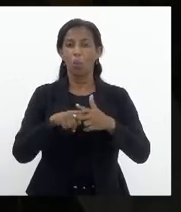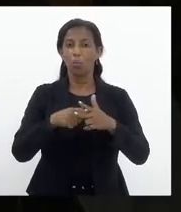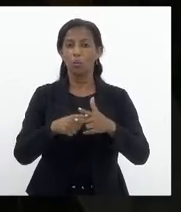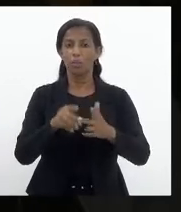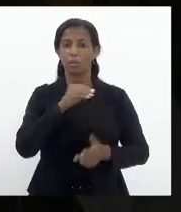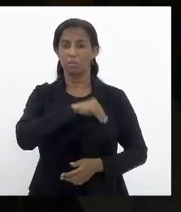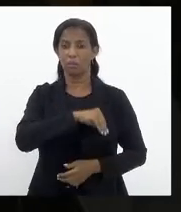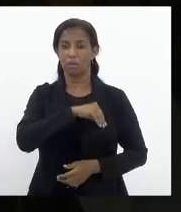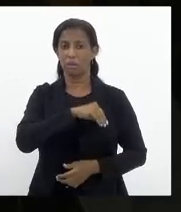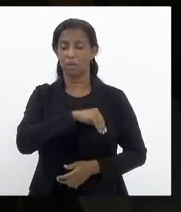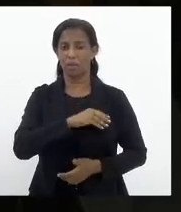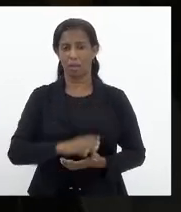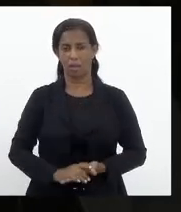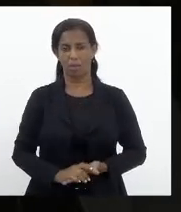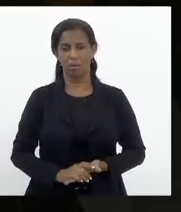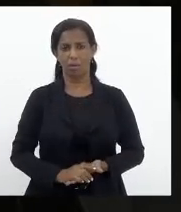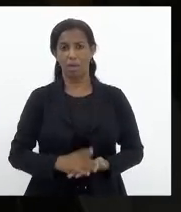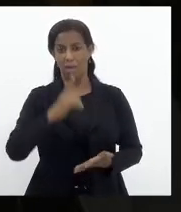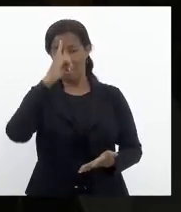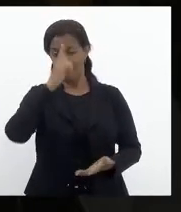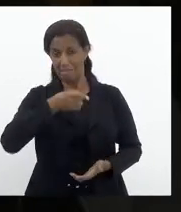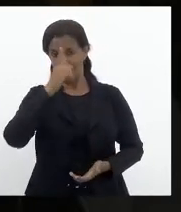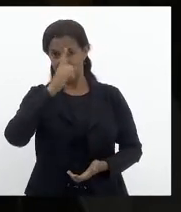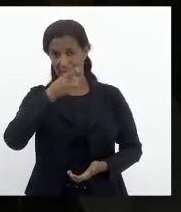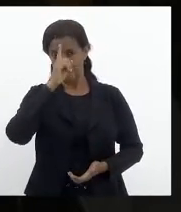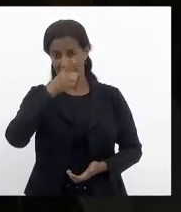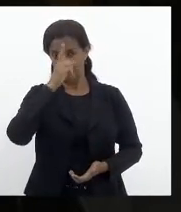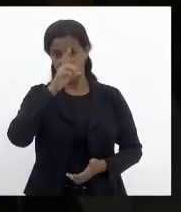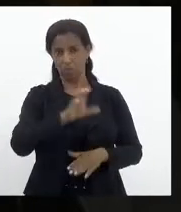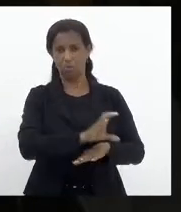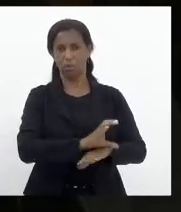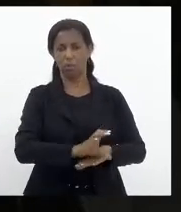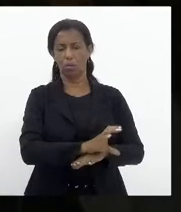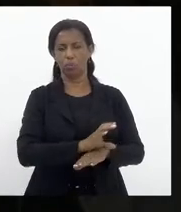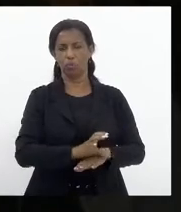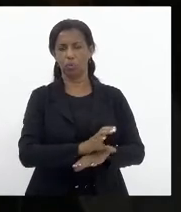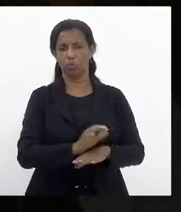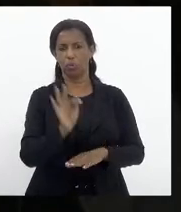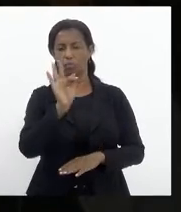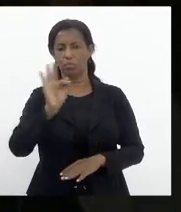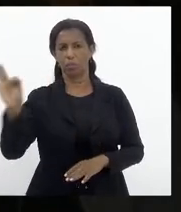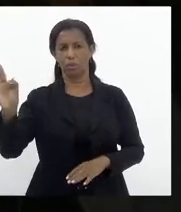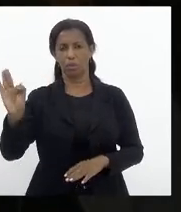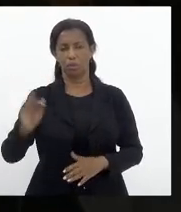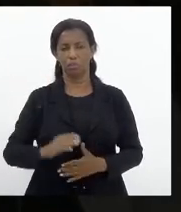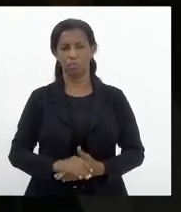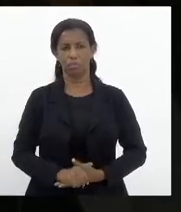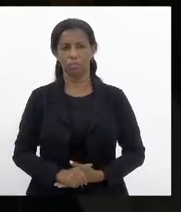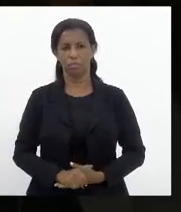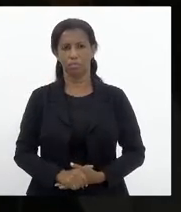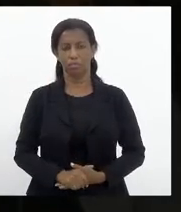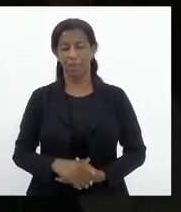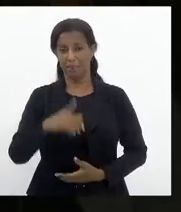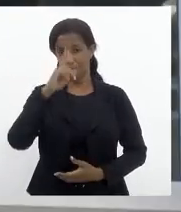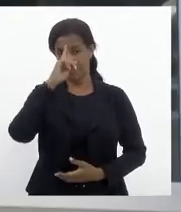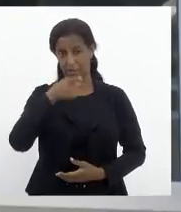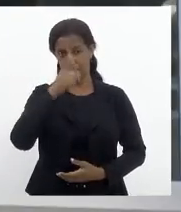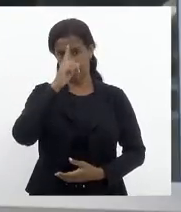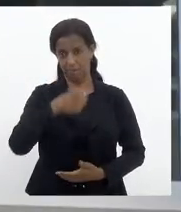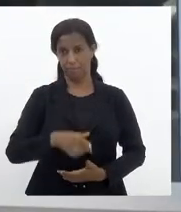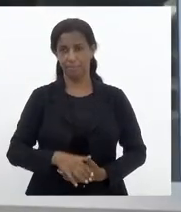É mandamento da Constituição Federal. Mandamento.